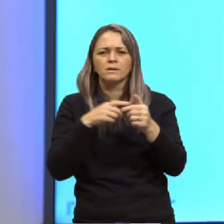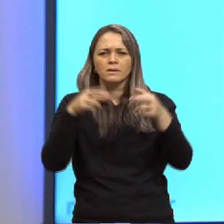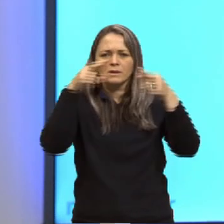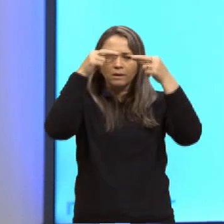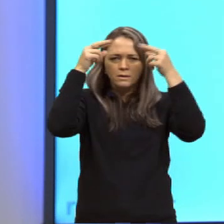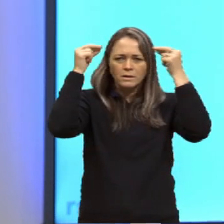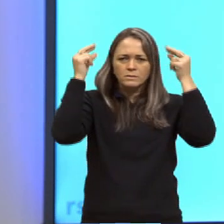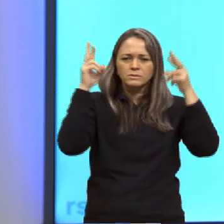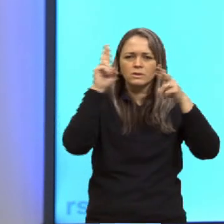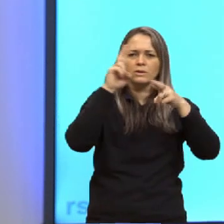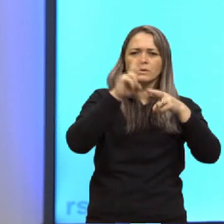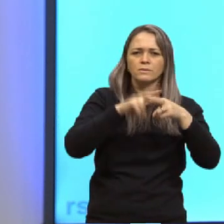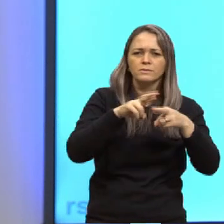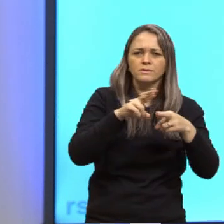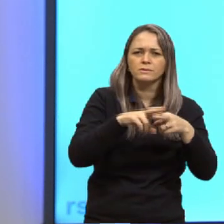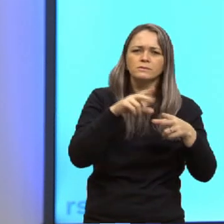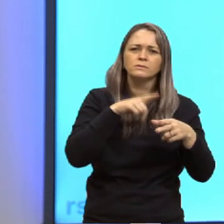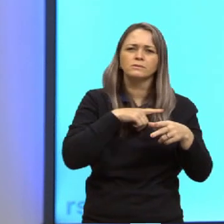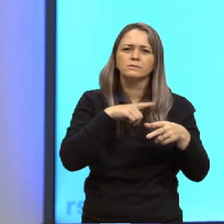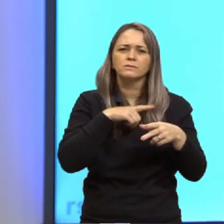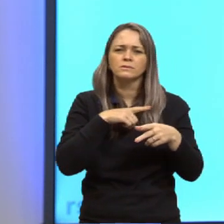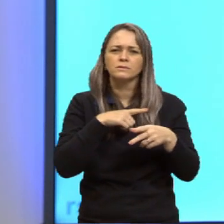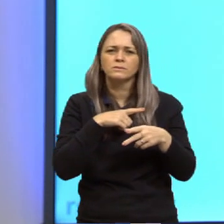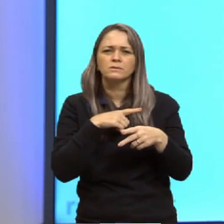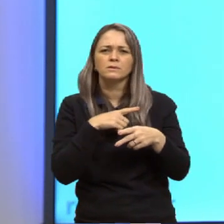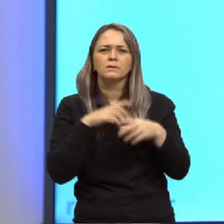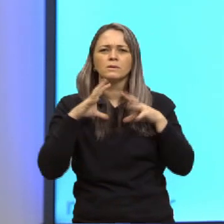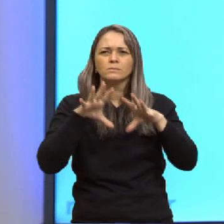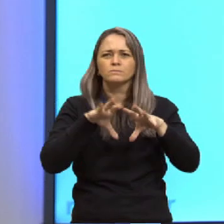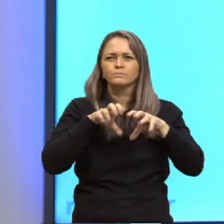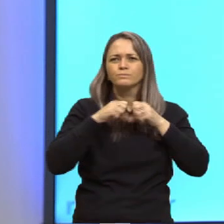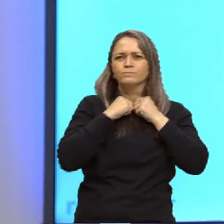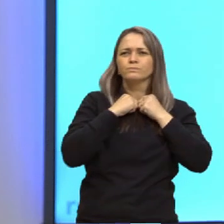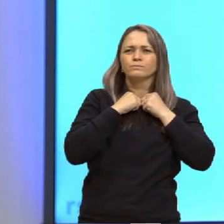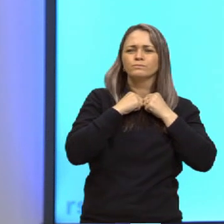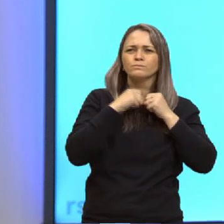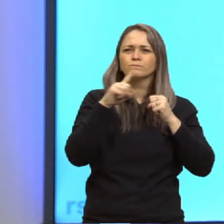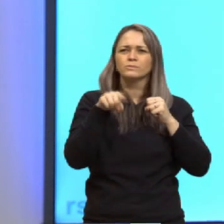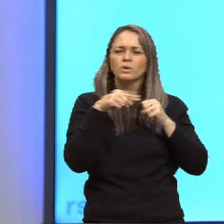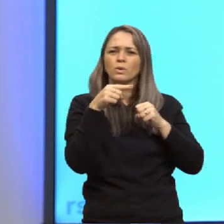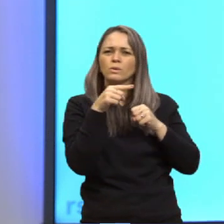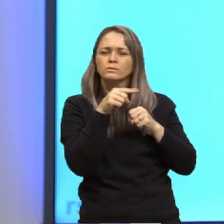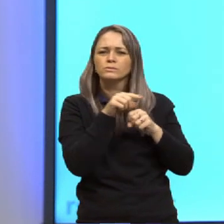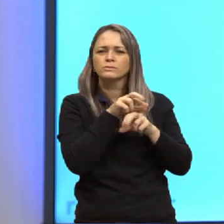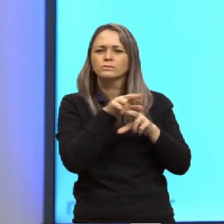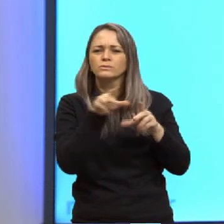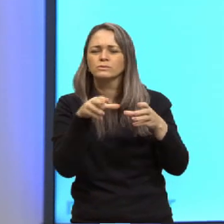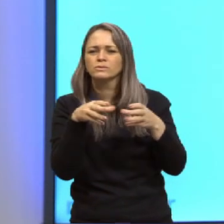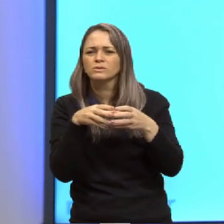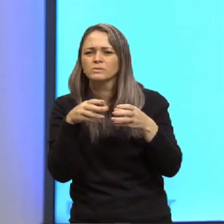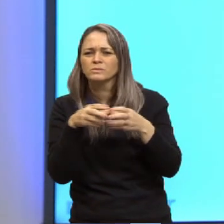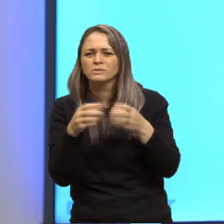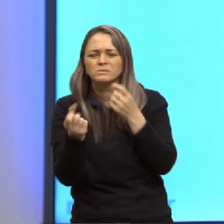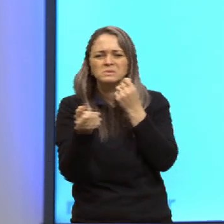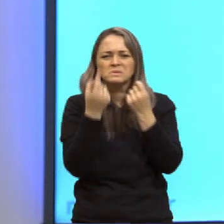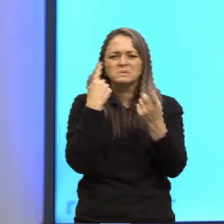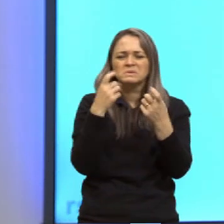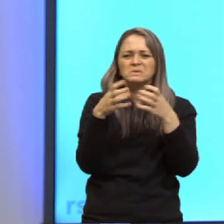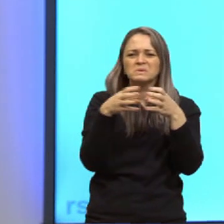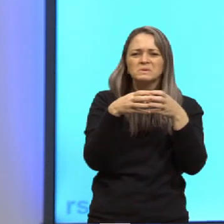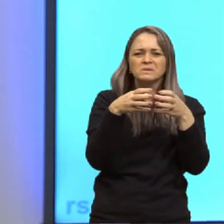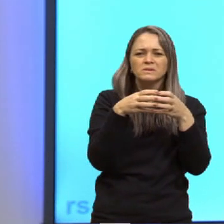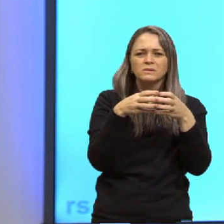romanos haviam por bárbaras todas as outras nações estranhas a eles por não poderem formar sua